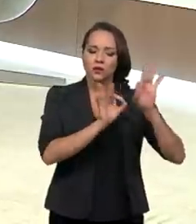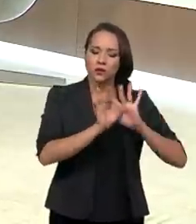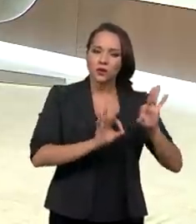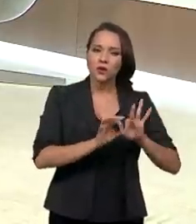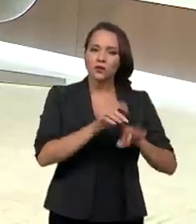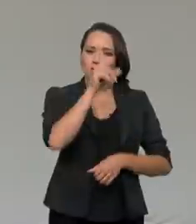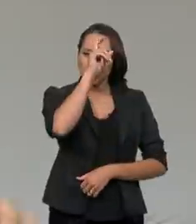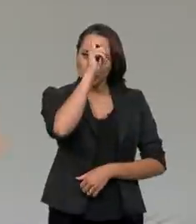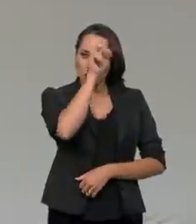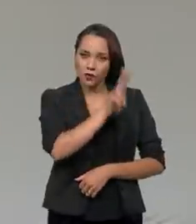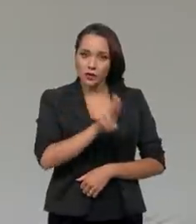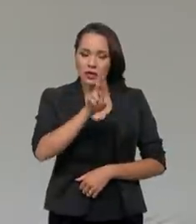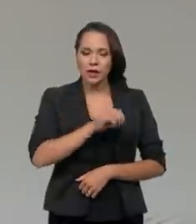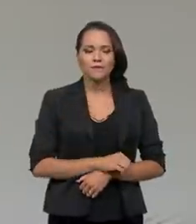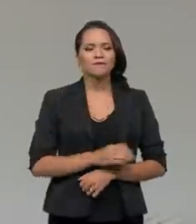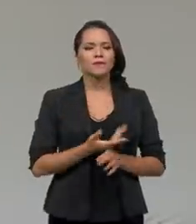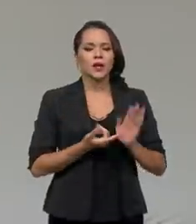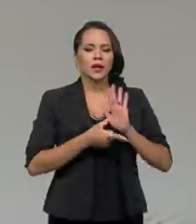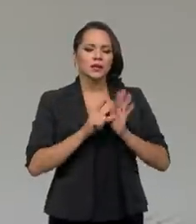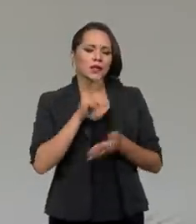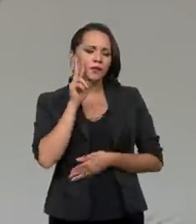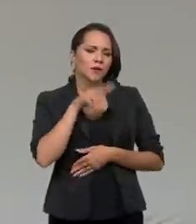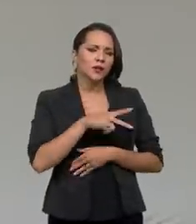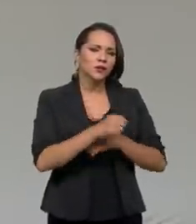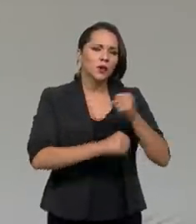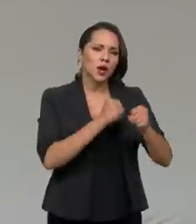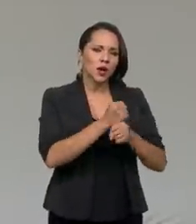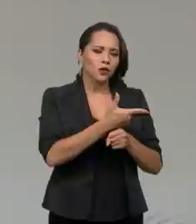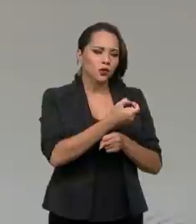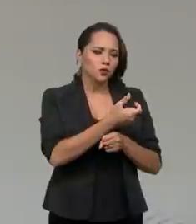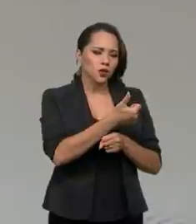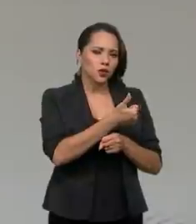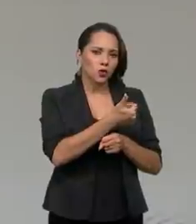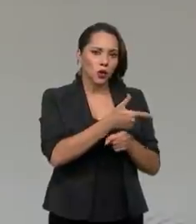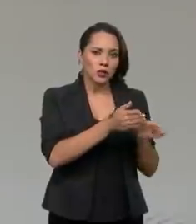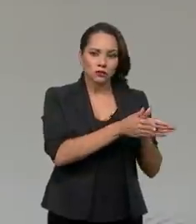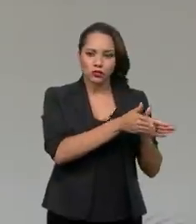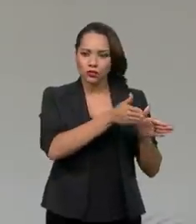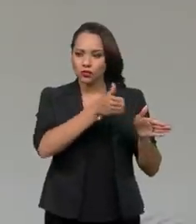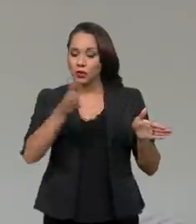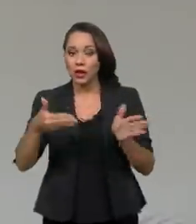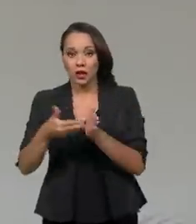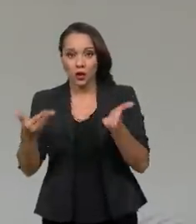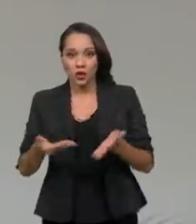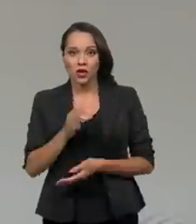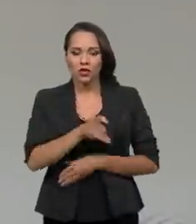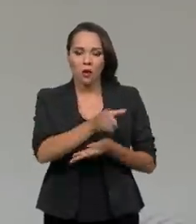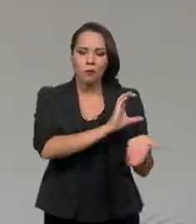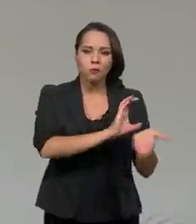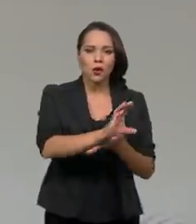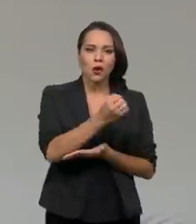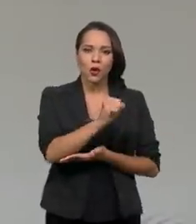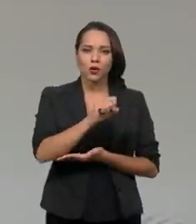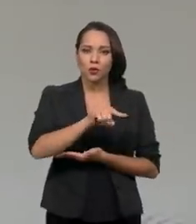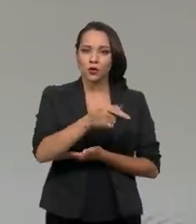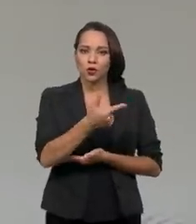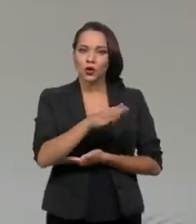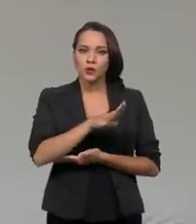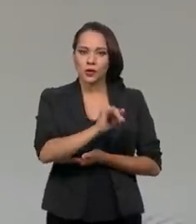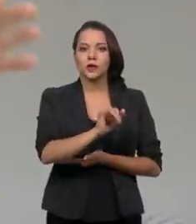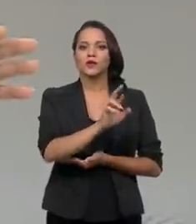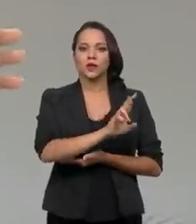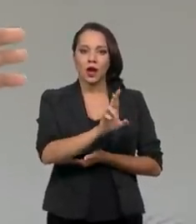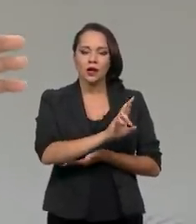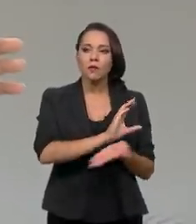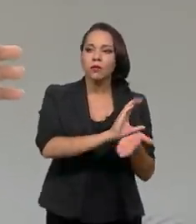universitários. Eu estava dando uma olhada aqui, de 2012 até hoje, foram transferidos 8,2 bilhões de reais para